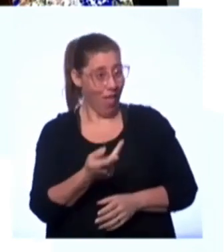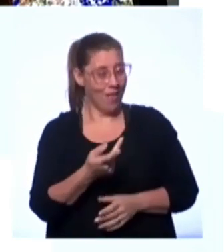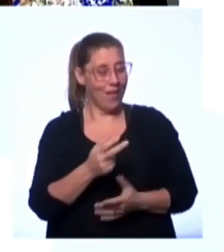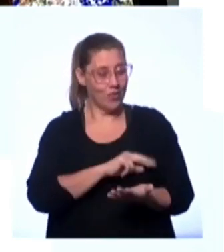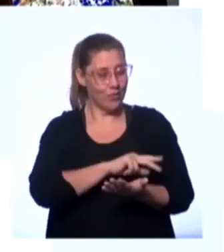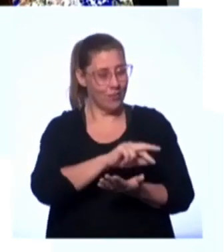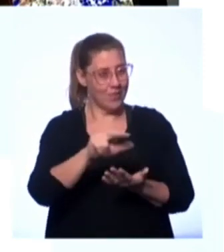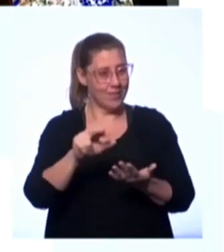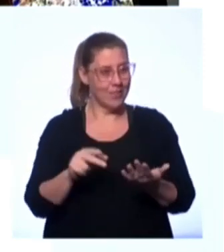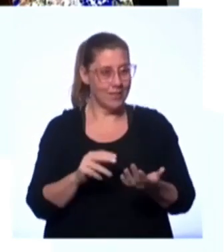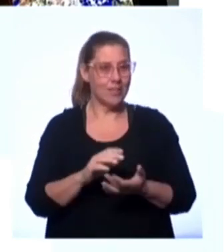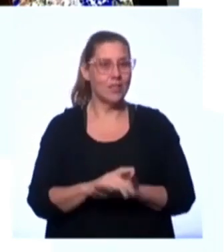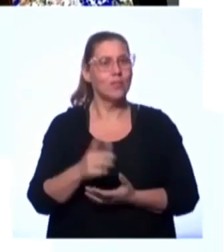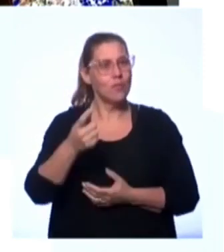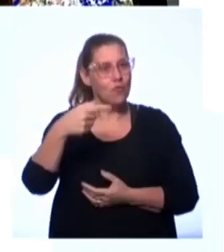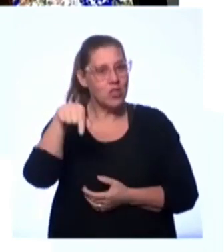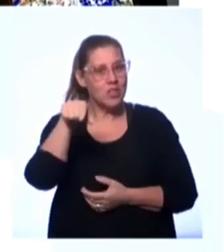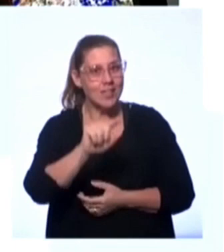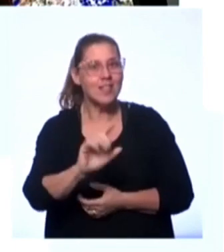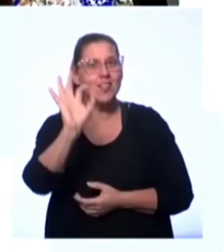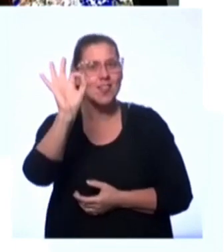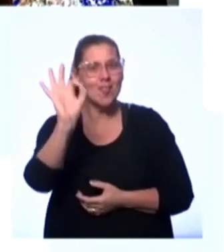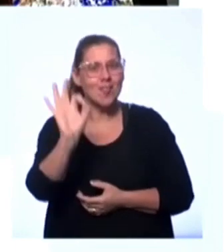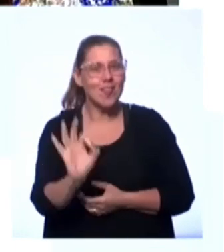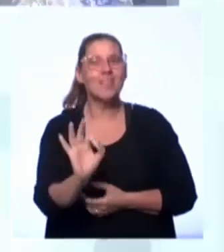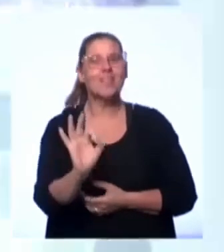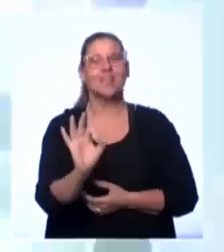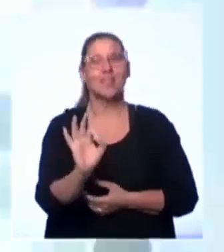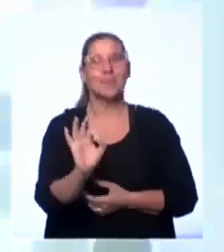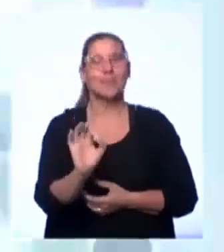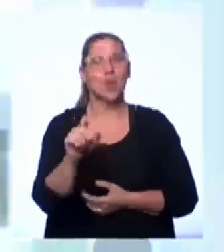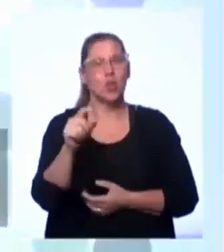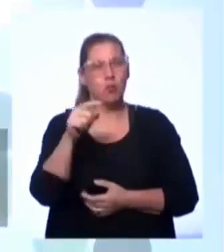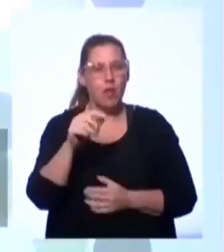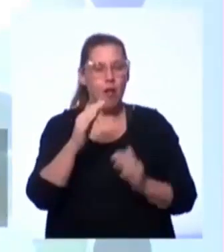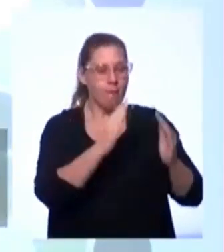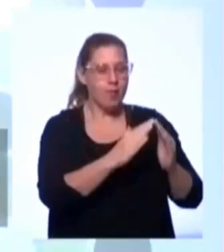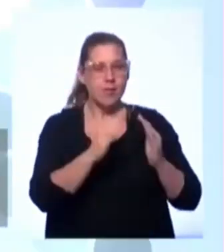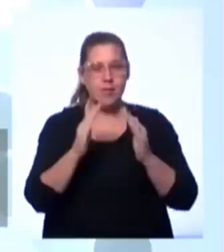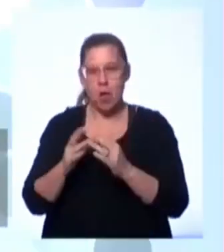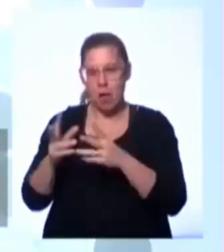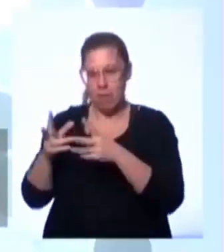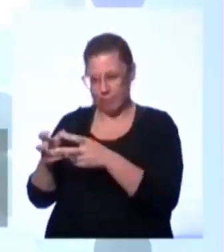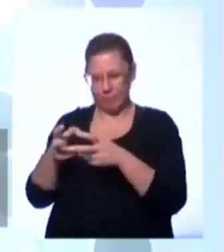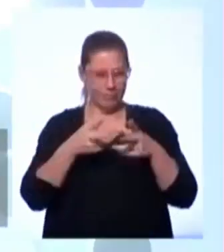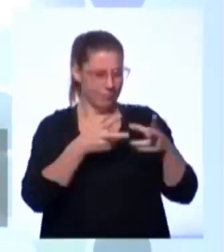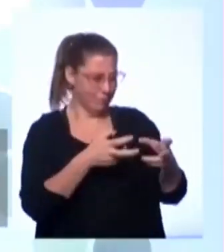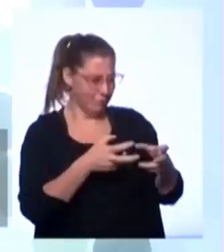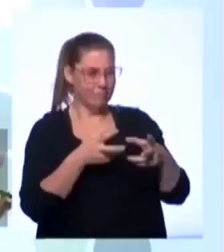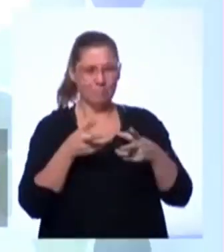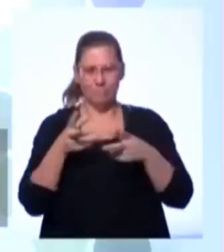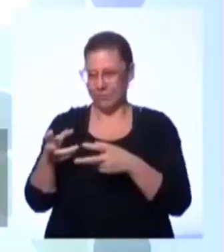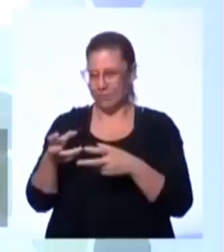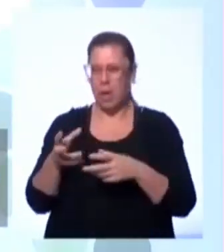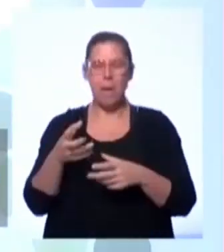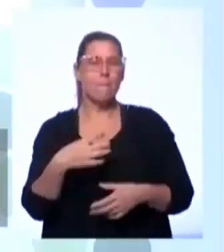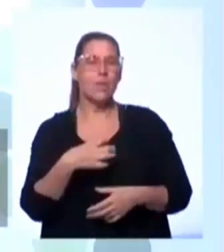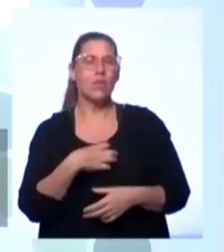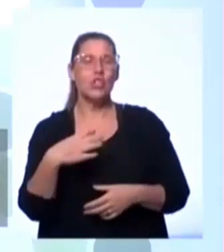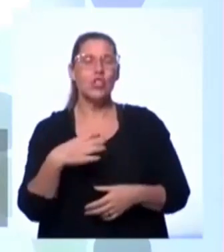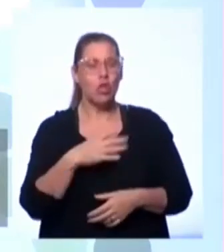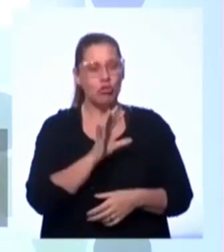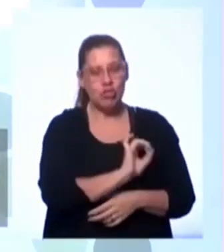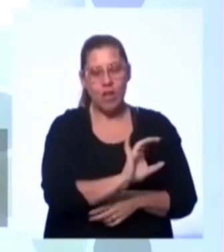diversidade que vocês, com certeza, estudantes, com sua vizinhança e as diferentes mudanças que fizeram, conseguem